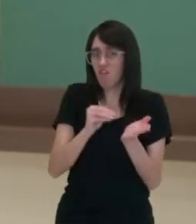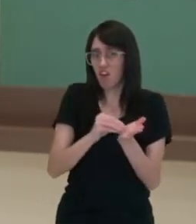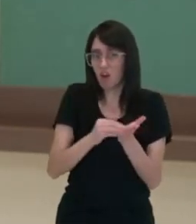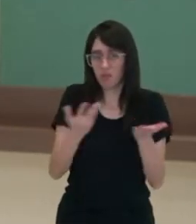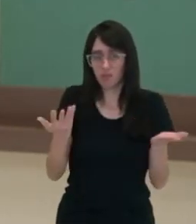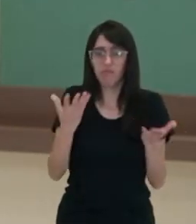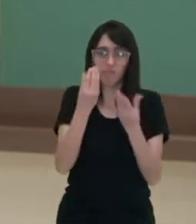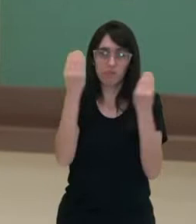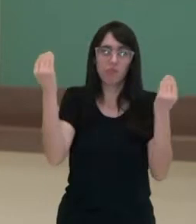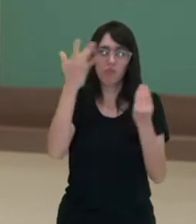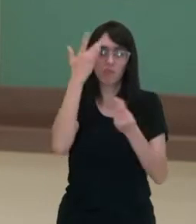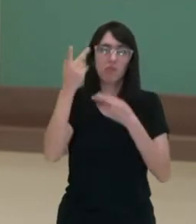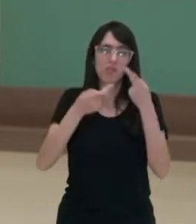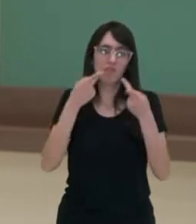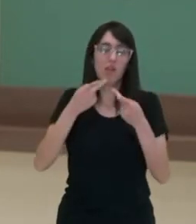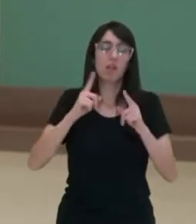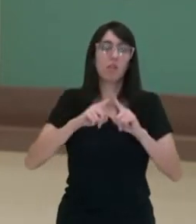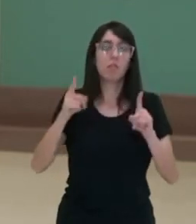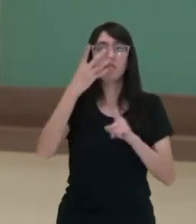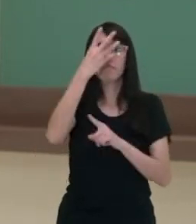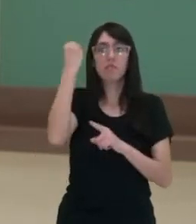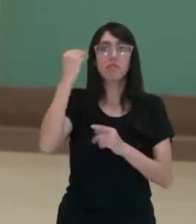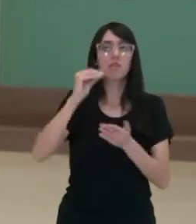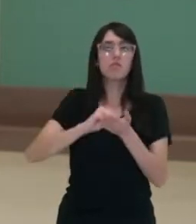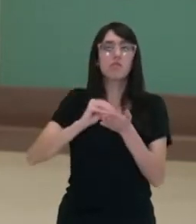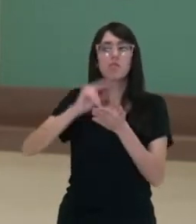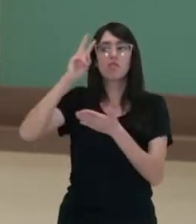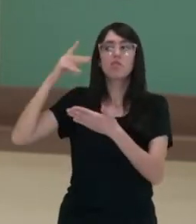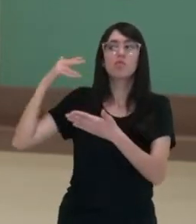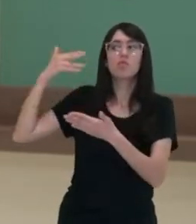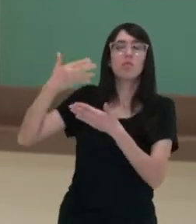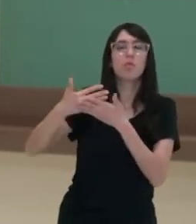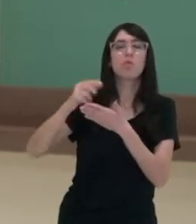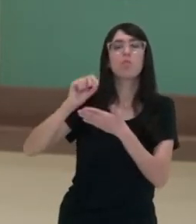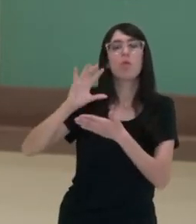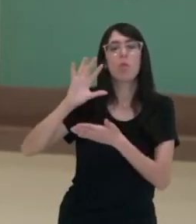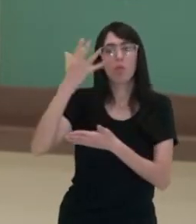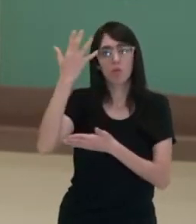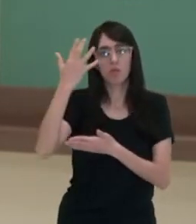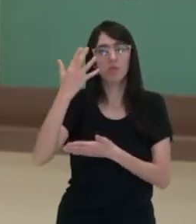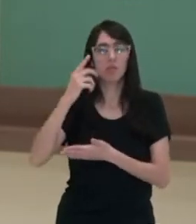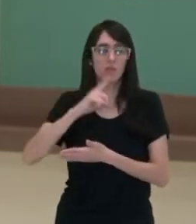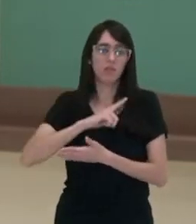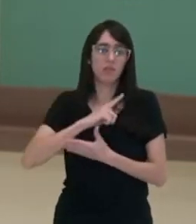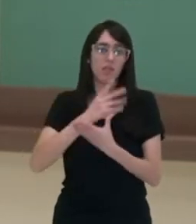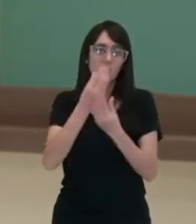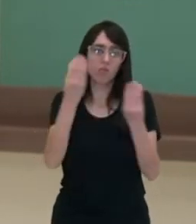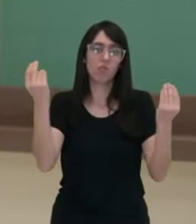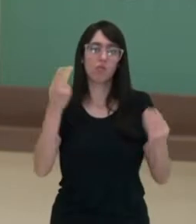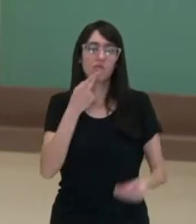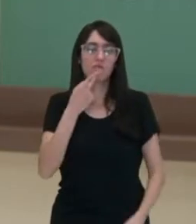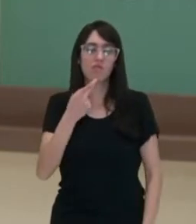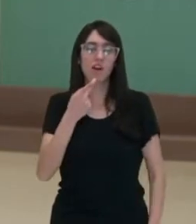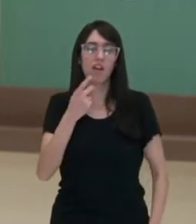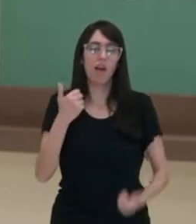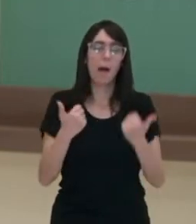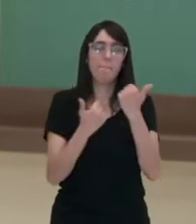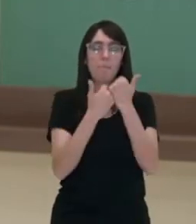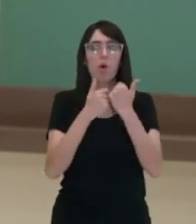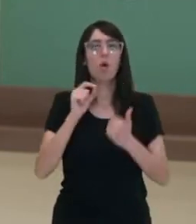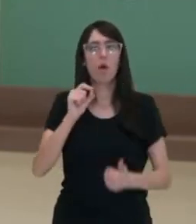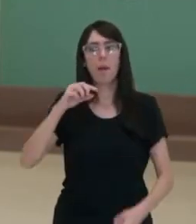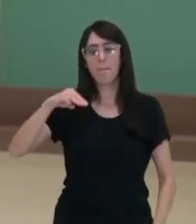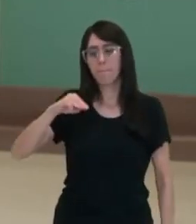materiais que levaram esses sujeitos a estar nessas posições. Então esse é o discurso da meritocracia que ignora completamente